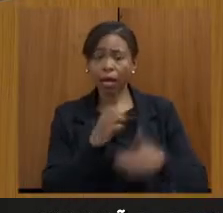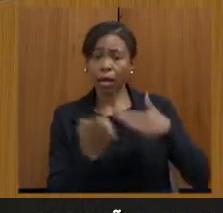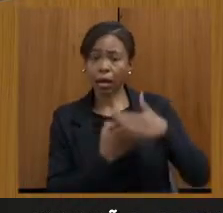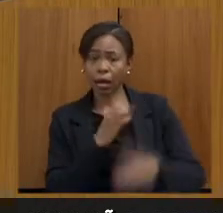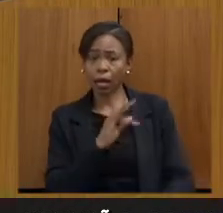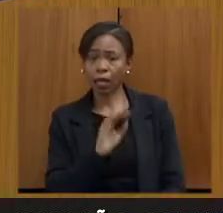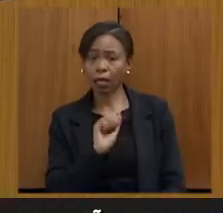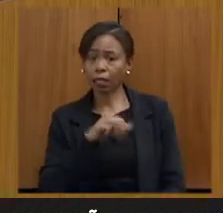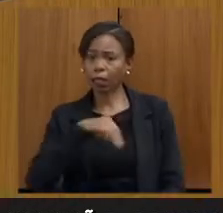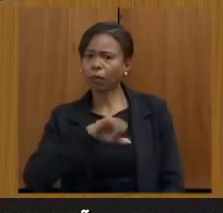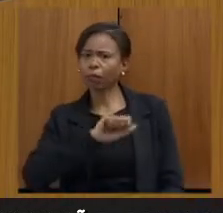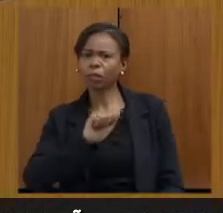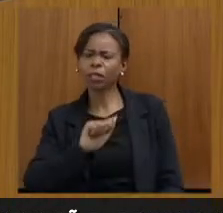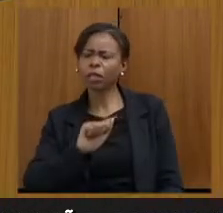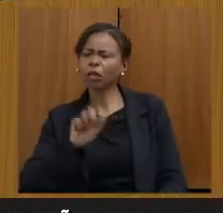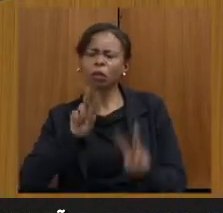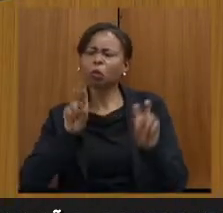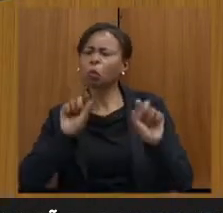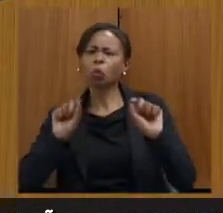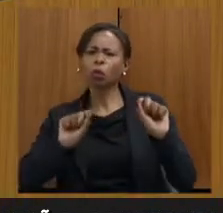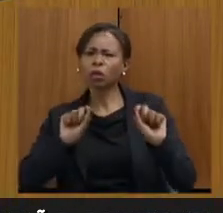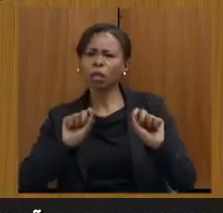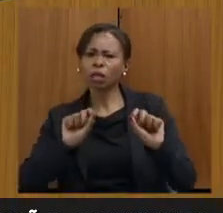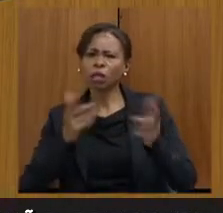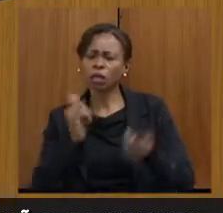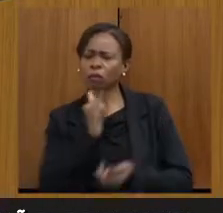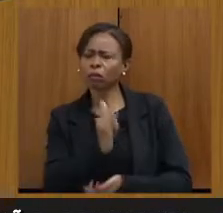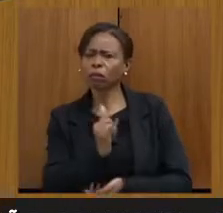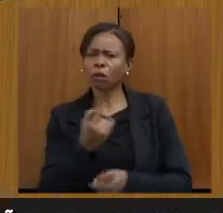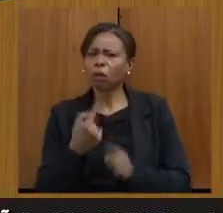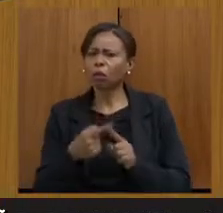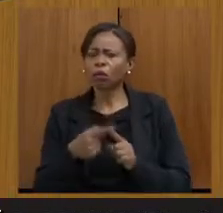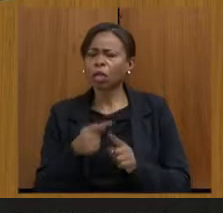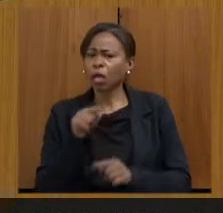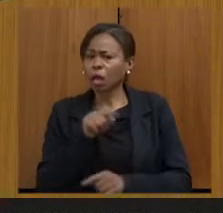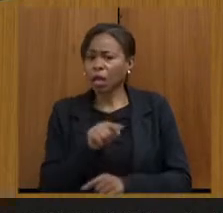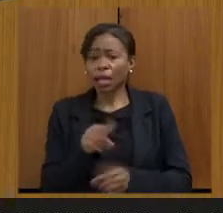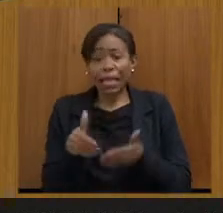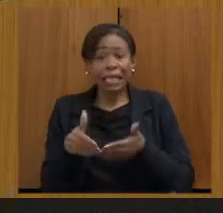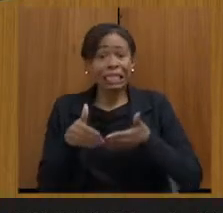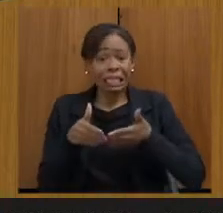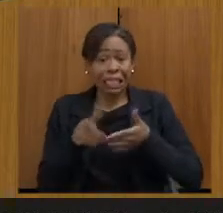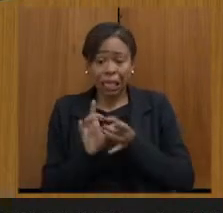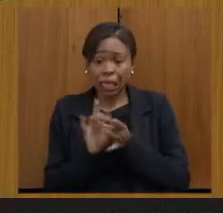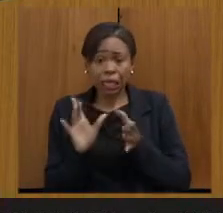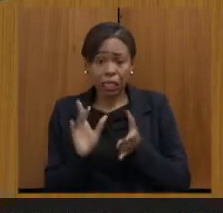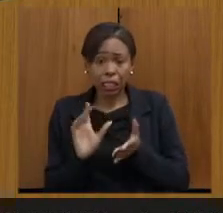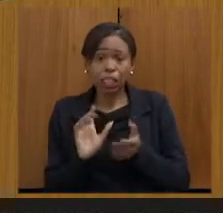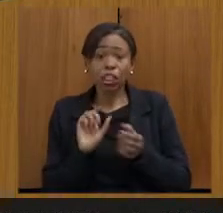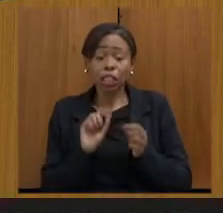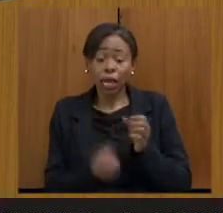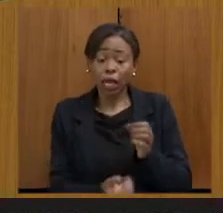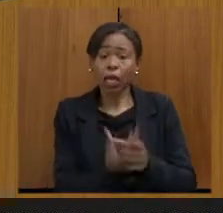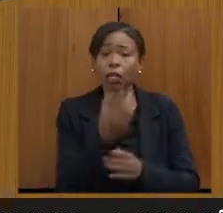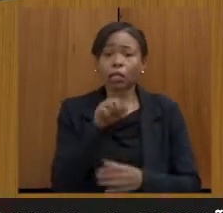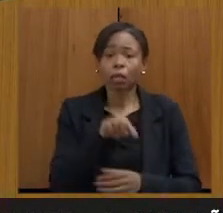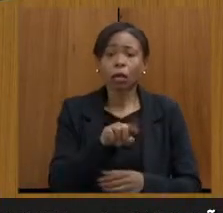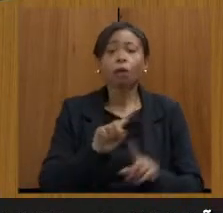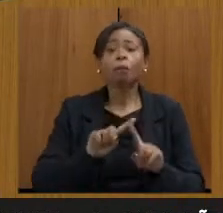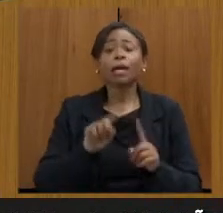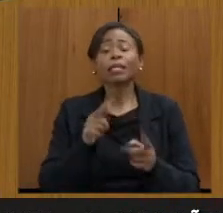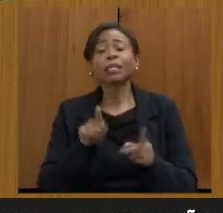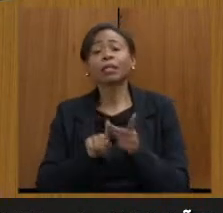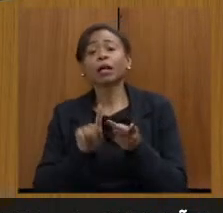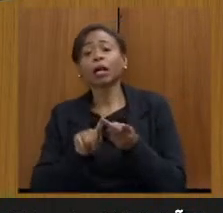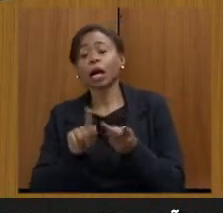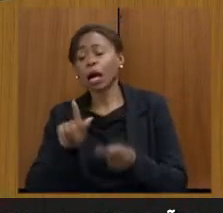é de respeito a quê? O que ela não pode fazer, porque ela só tem a licença de instalação. E o que foi feito em relação à mineradora GUT?